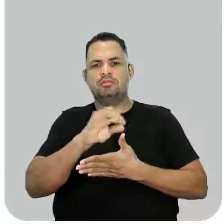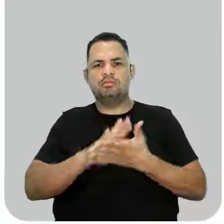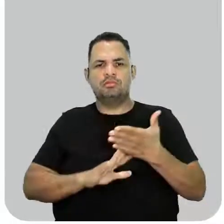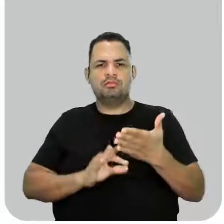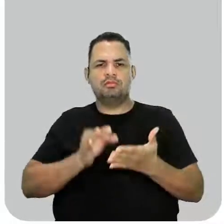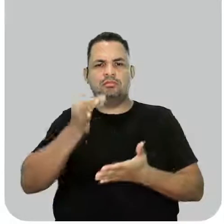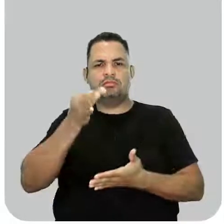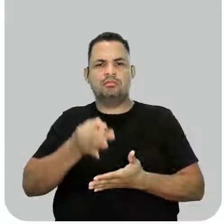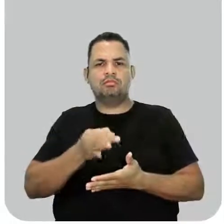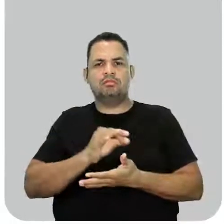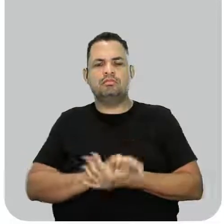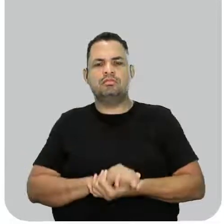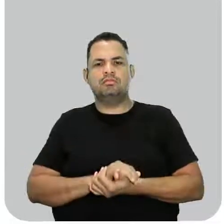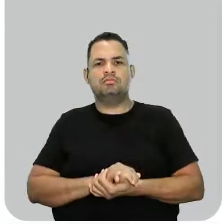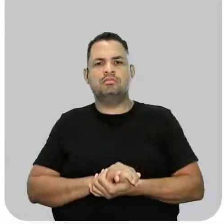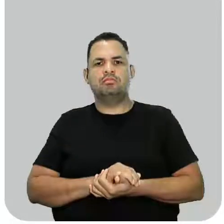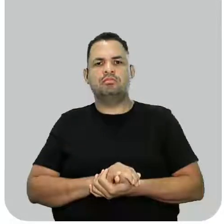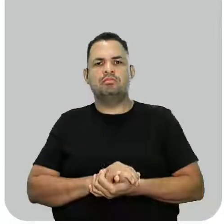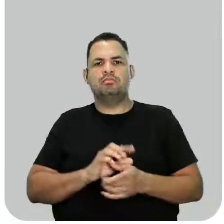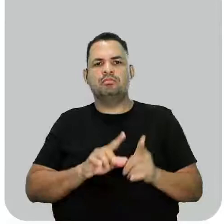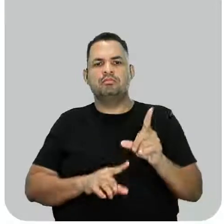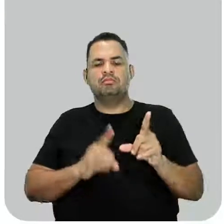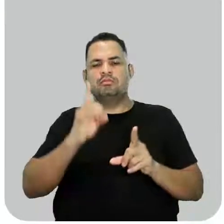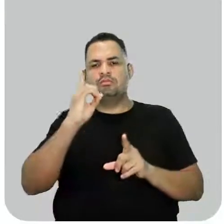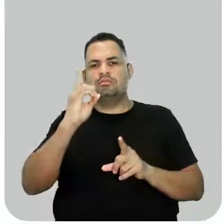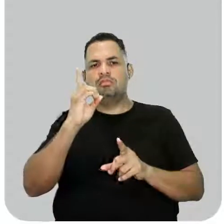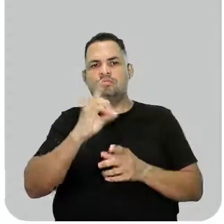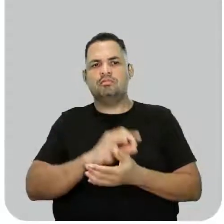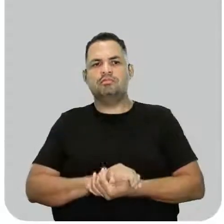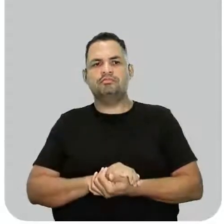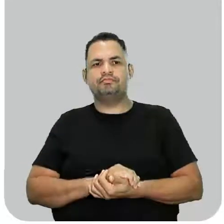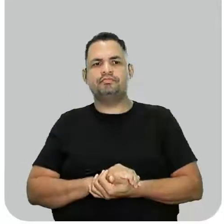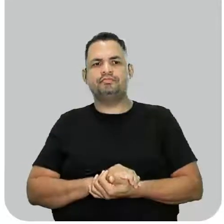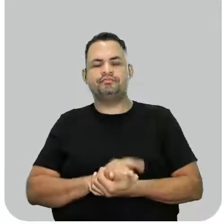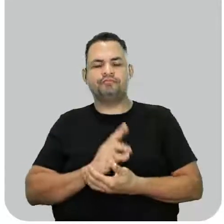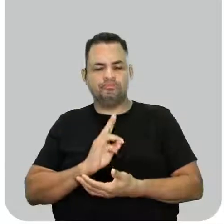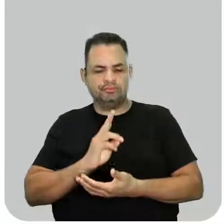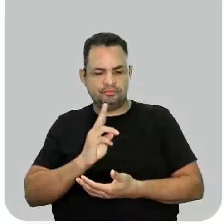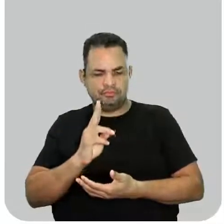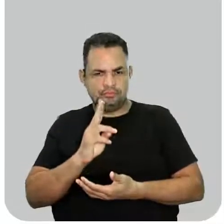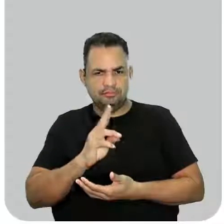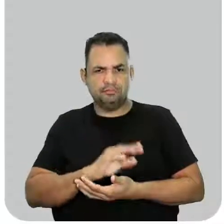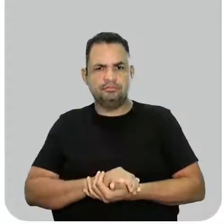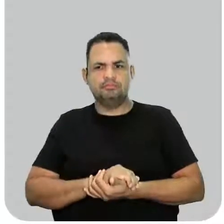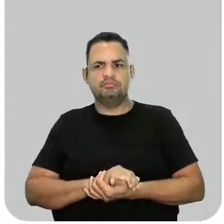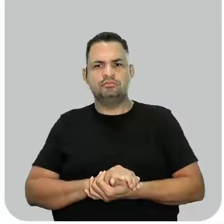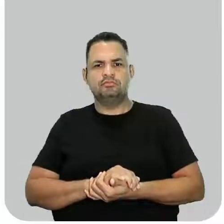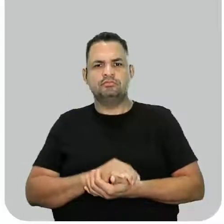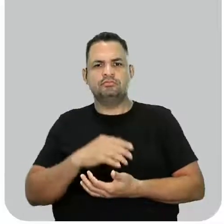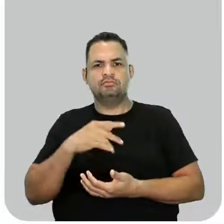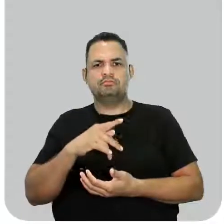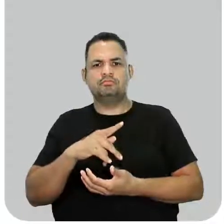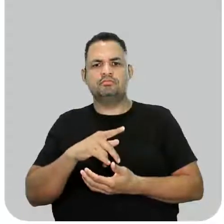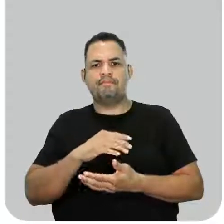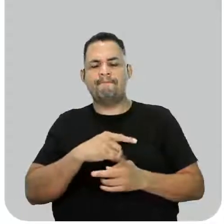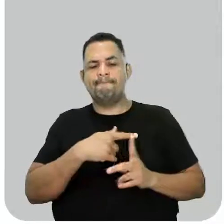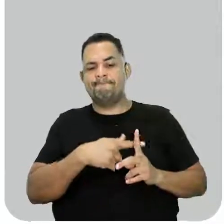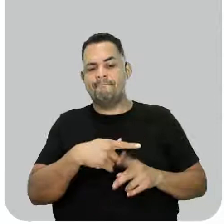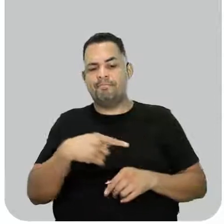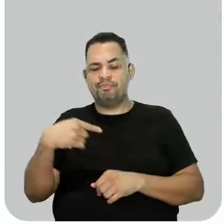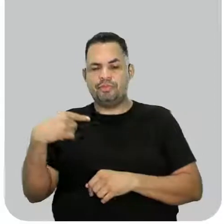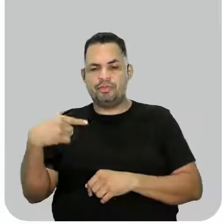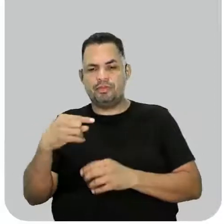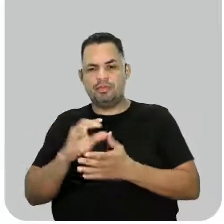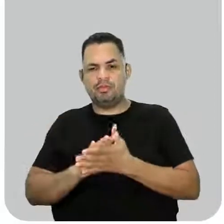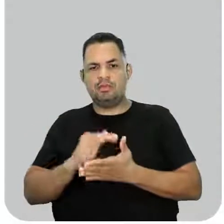correta, que é a alternativa D. A gente teve esse processo por polaridade somente na